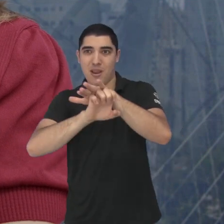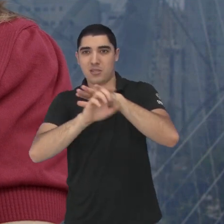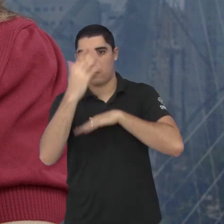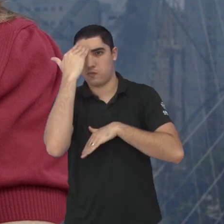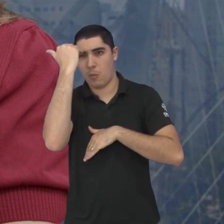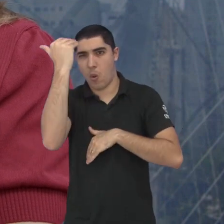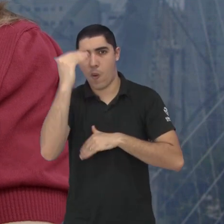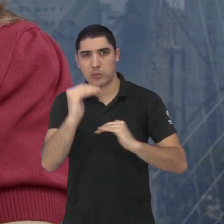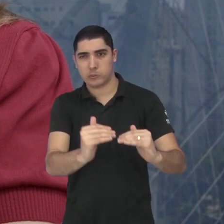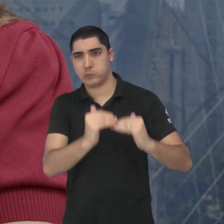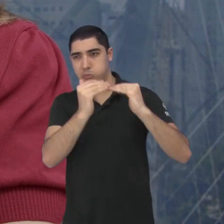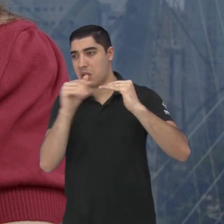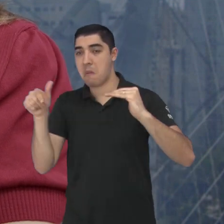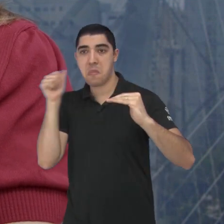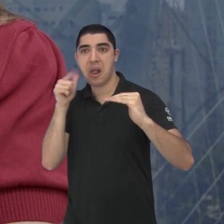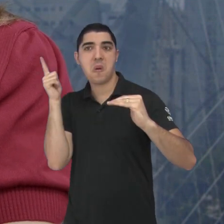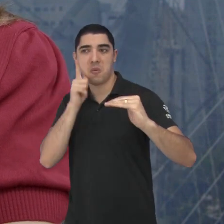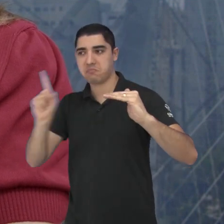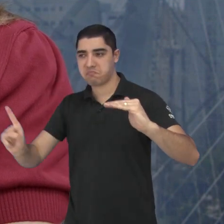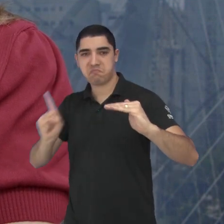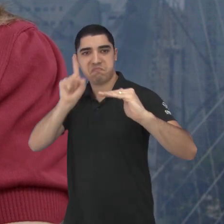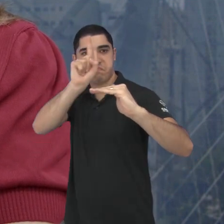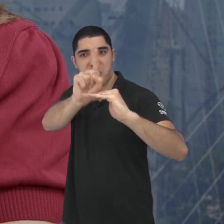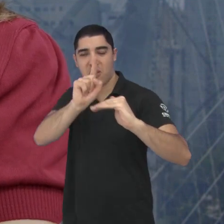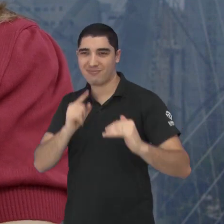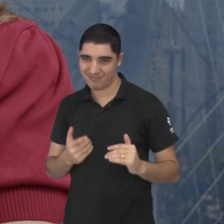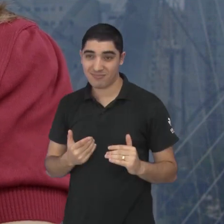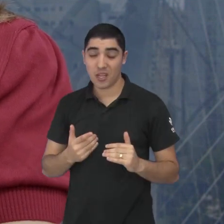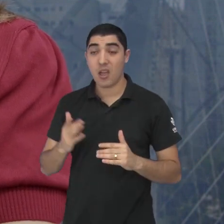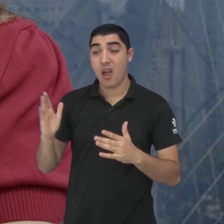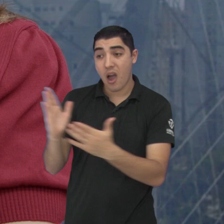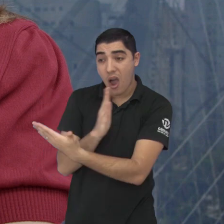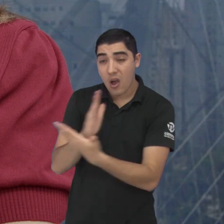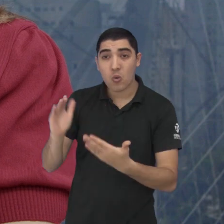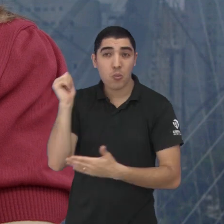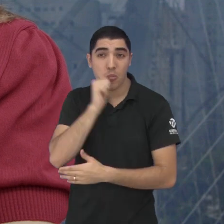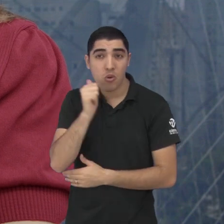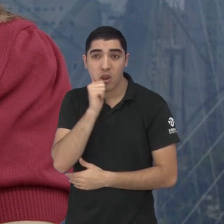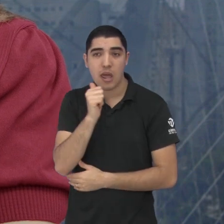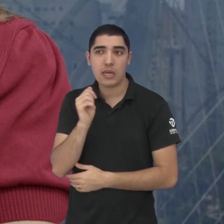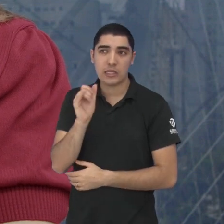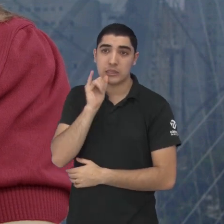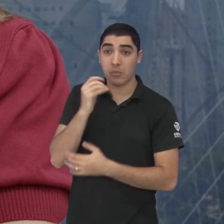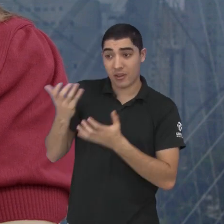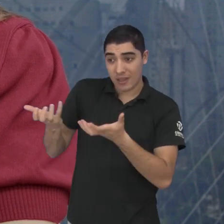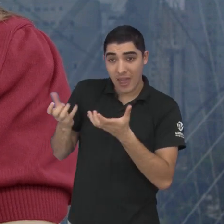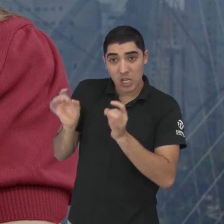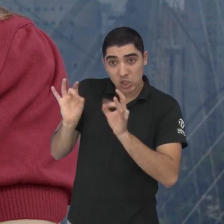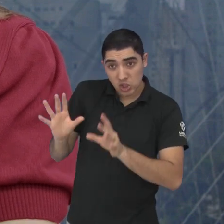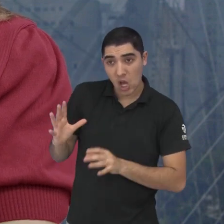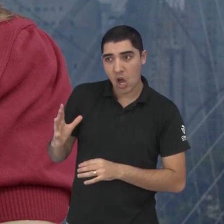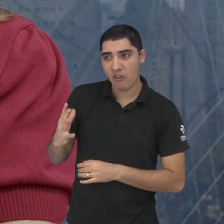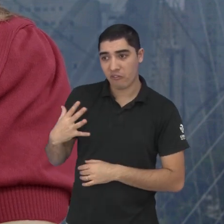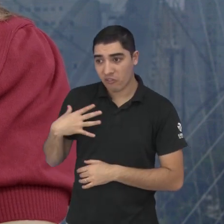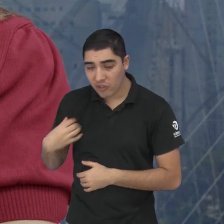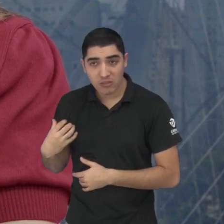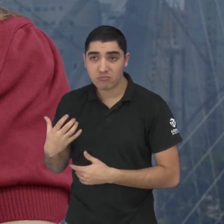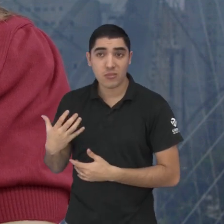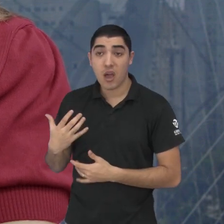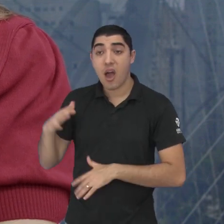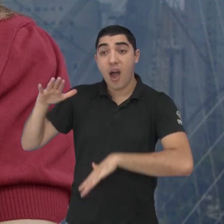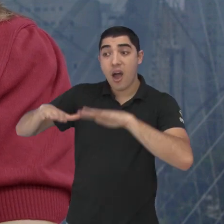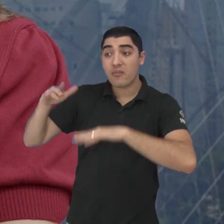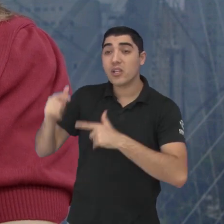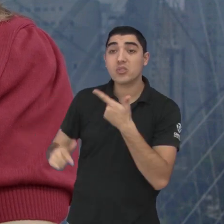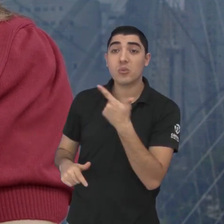Isso também implica numa realização pessoal, né? Porque muitas não desejam só ter filhos, só ser mãe,